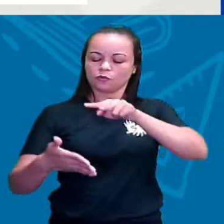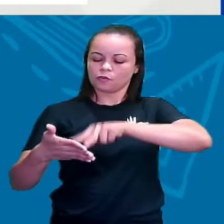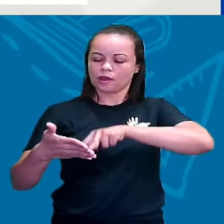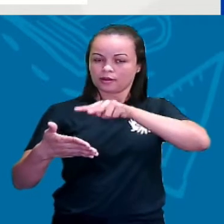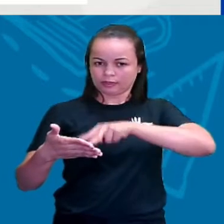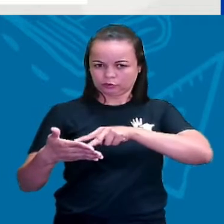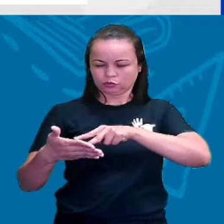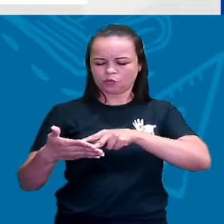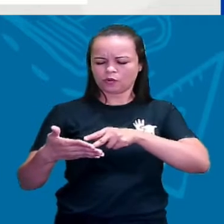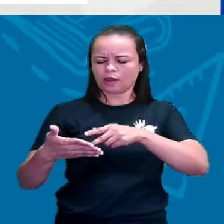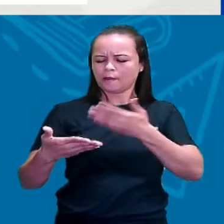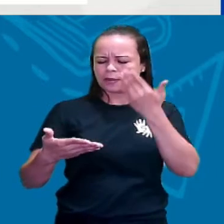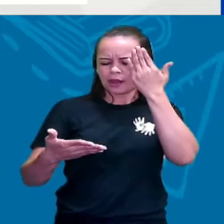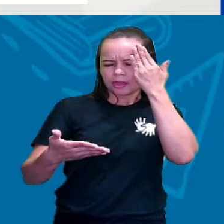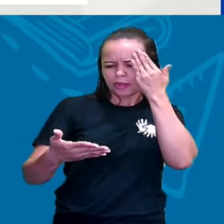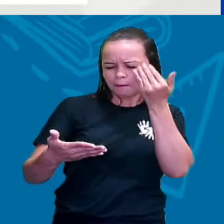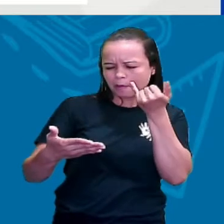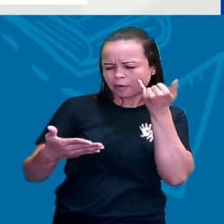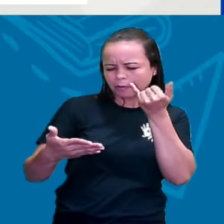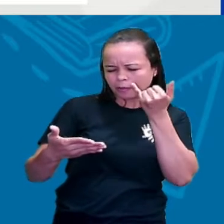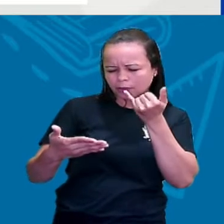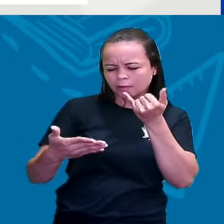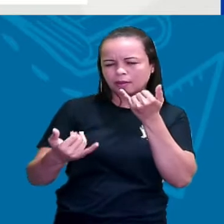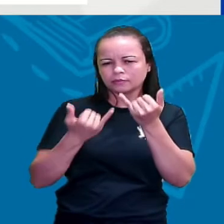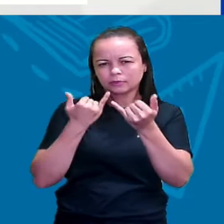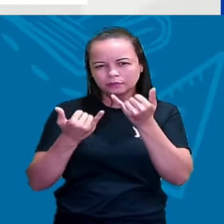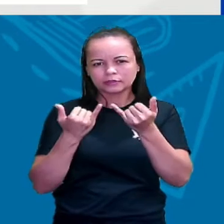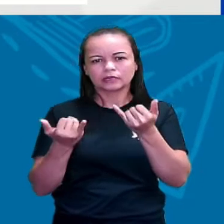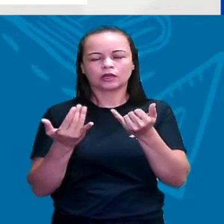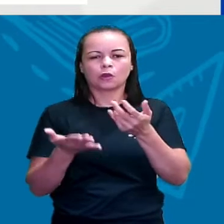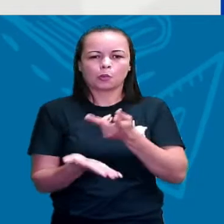me informar sobre algum acontecimento.